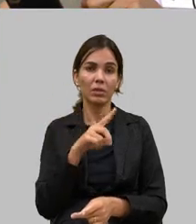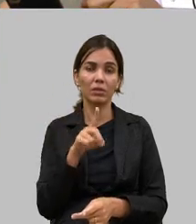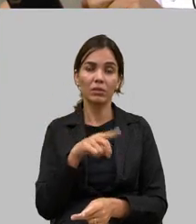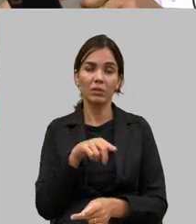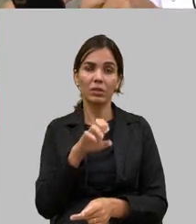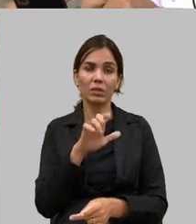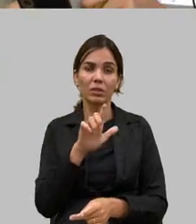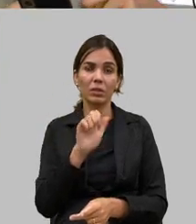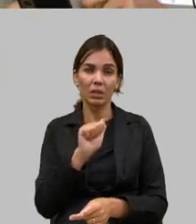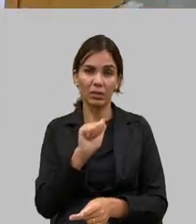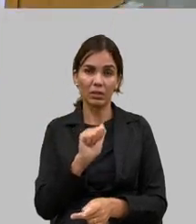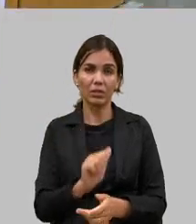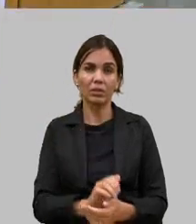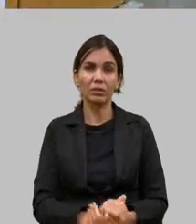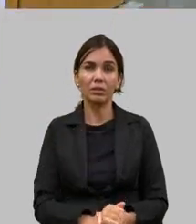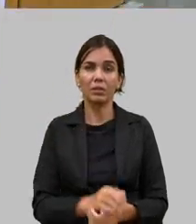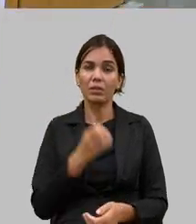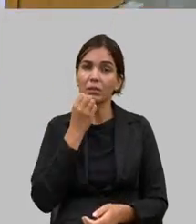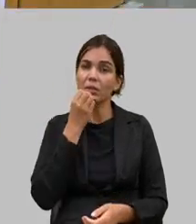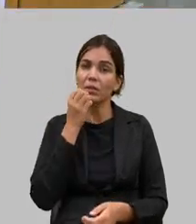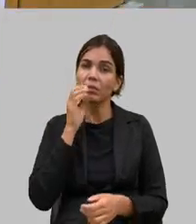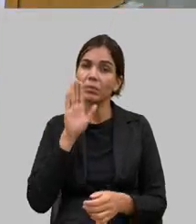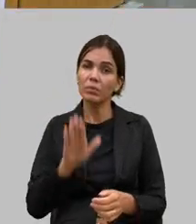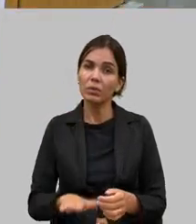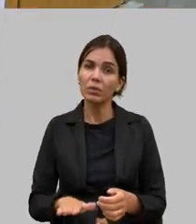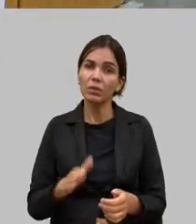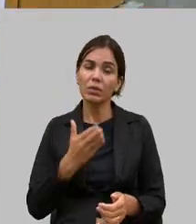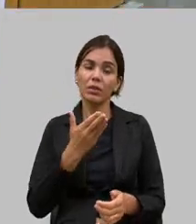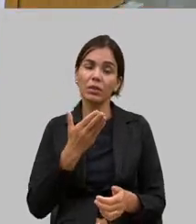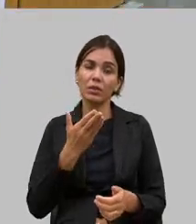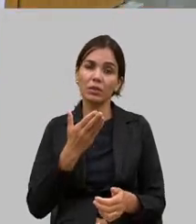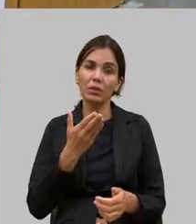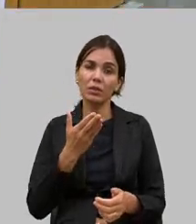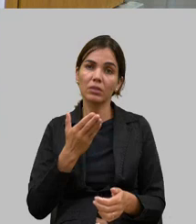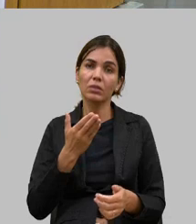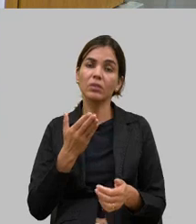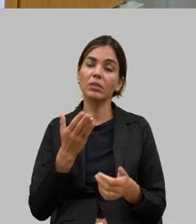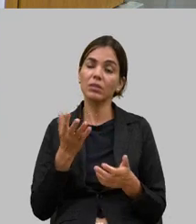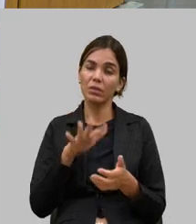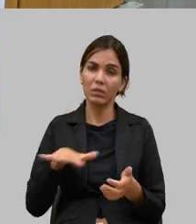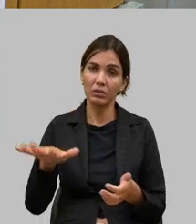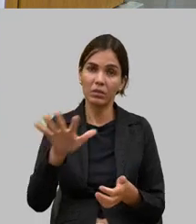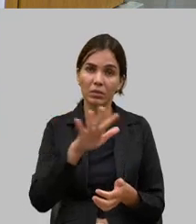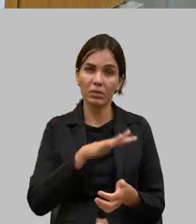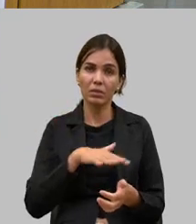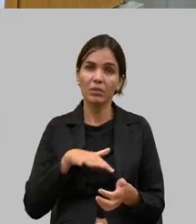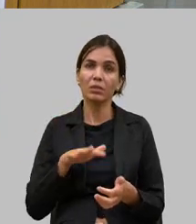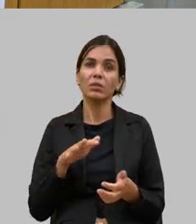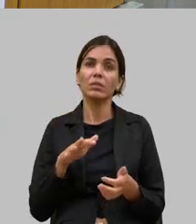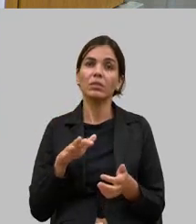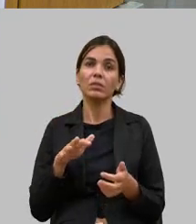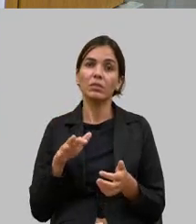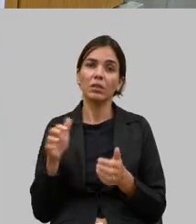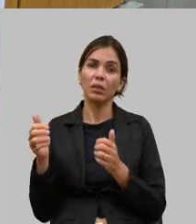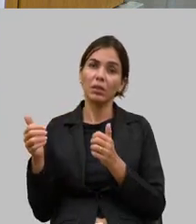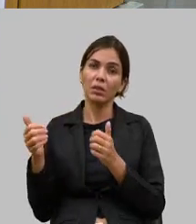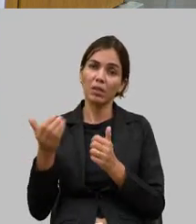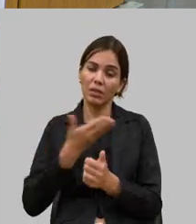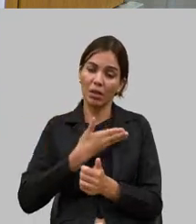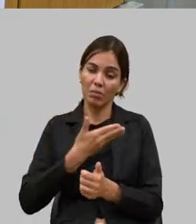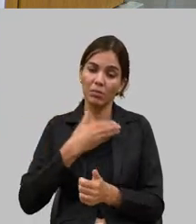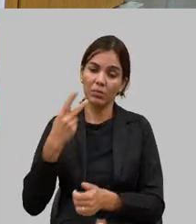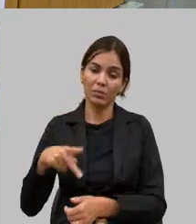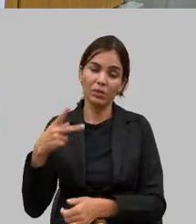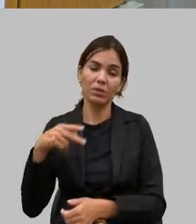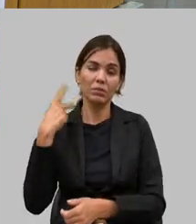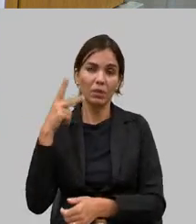boa tarde senhor presidente amigo Raul Belém companheiro aqui de parlamento é